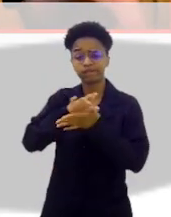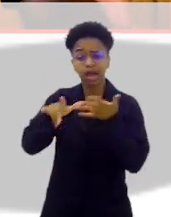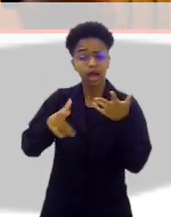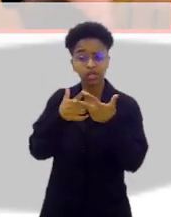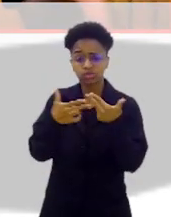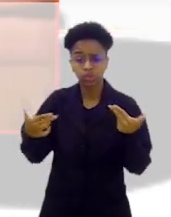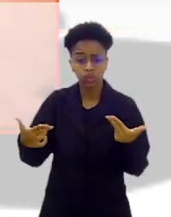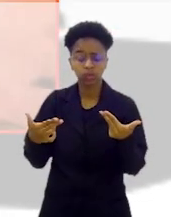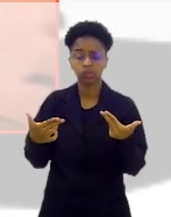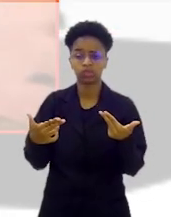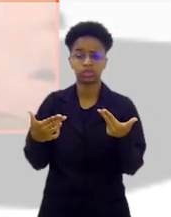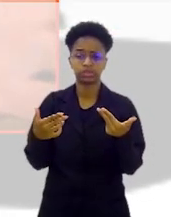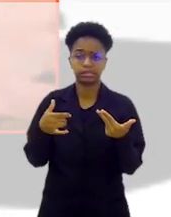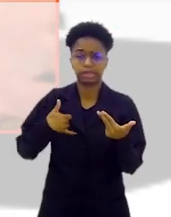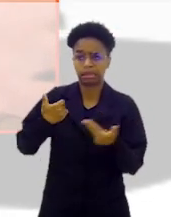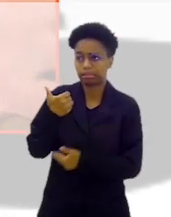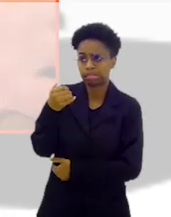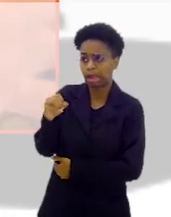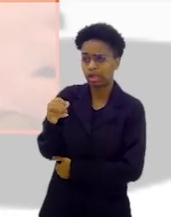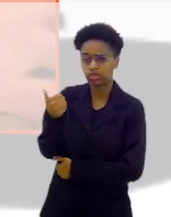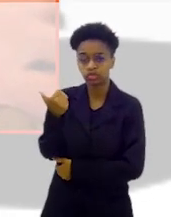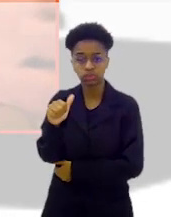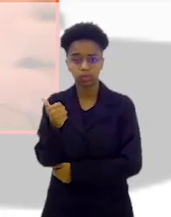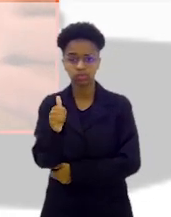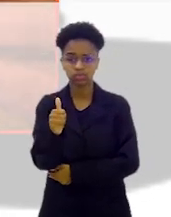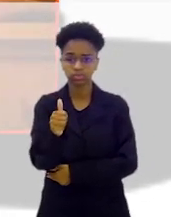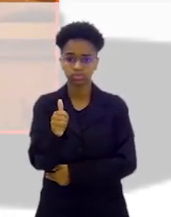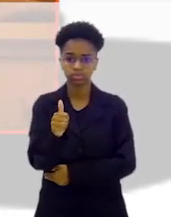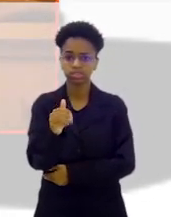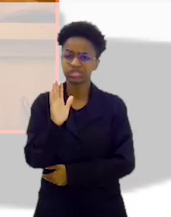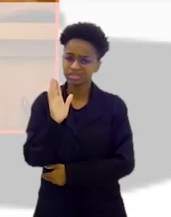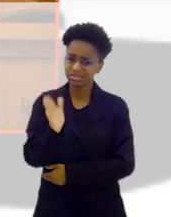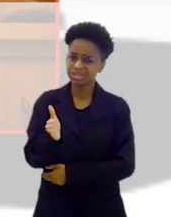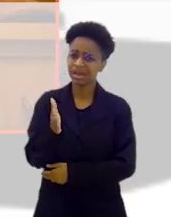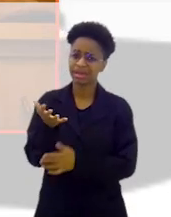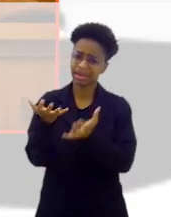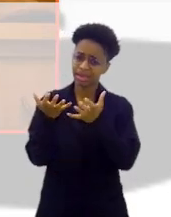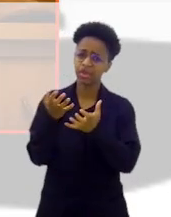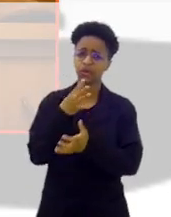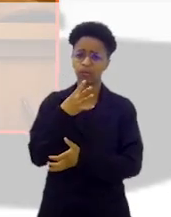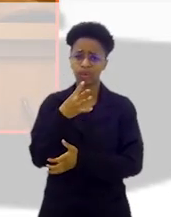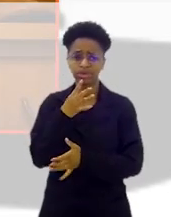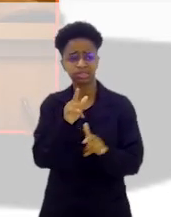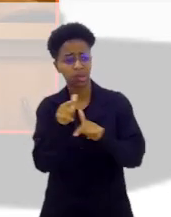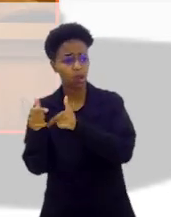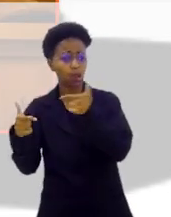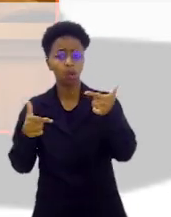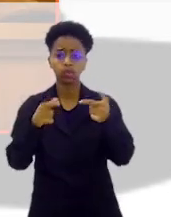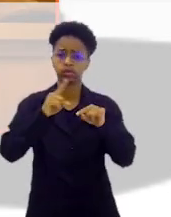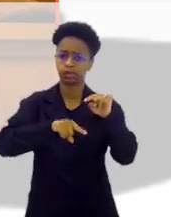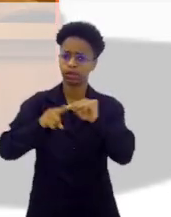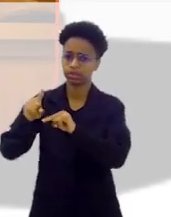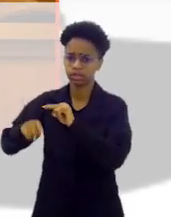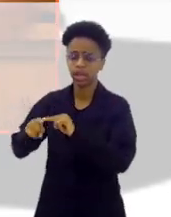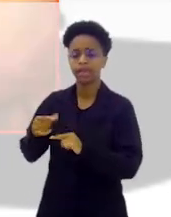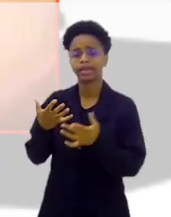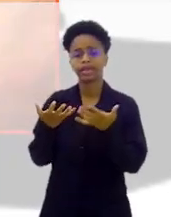Corbusier com 10, 11 anos de idade e já estava louco para conhecer o resto